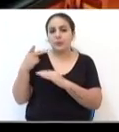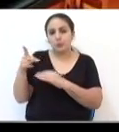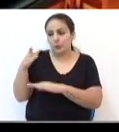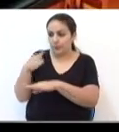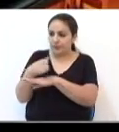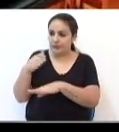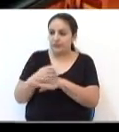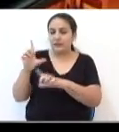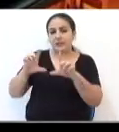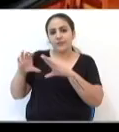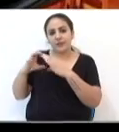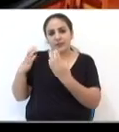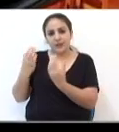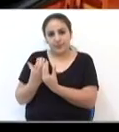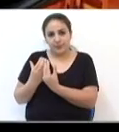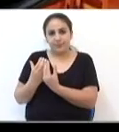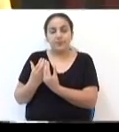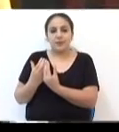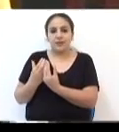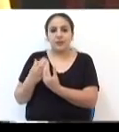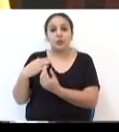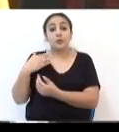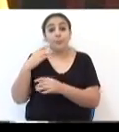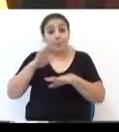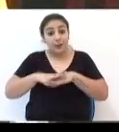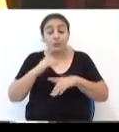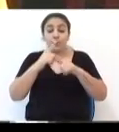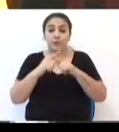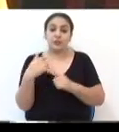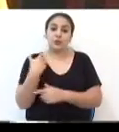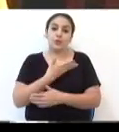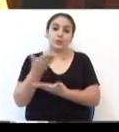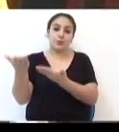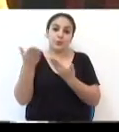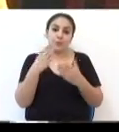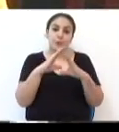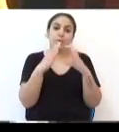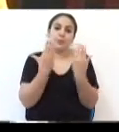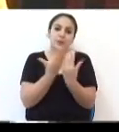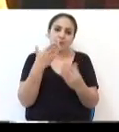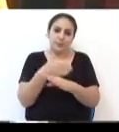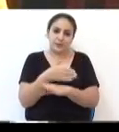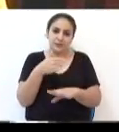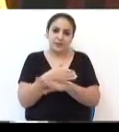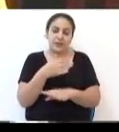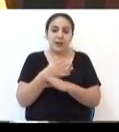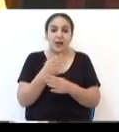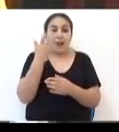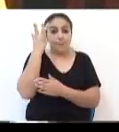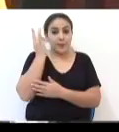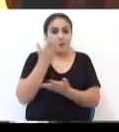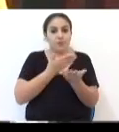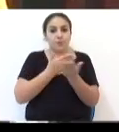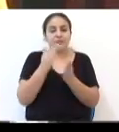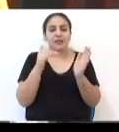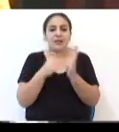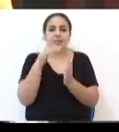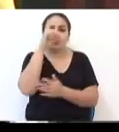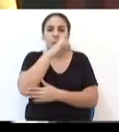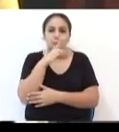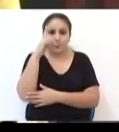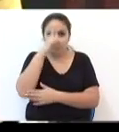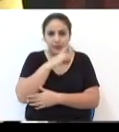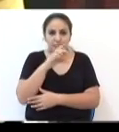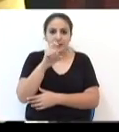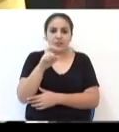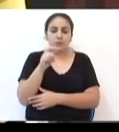participação aqui na TV Câmara. Deixamos, então, mais uma vez, o convite para a comunidade participar a partir de amanhã até o próximo